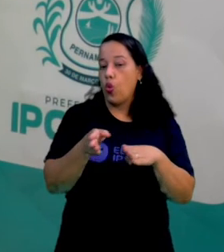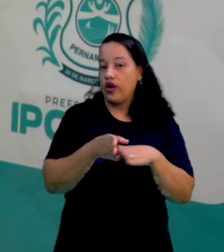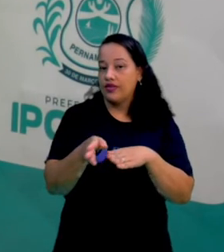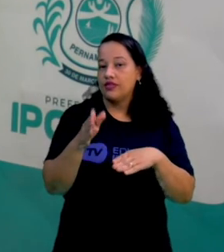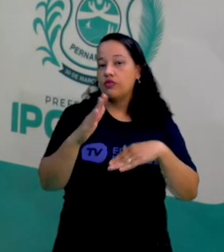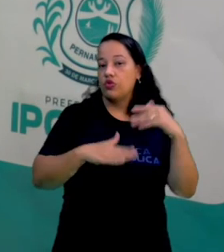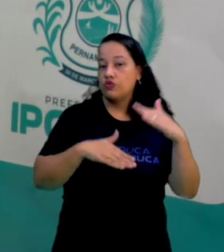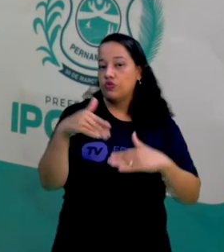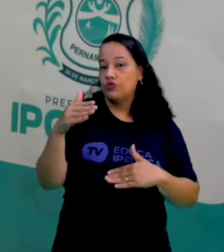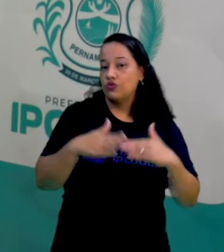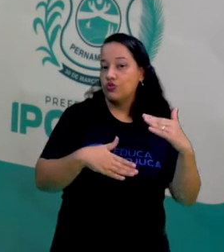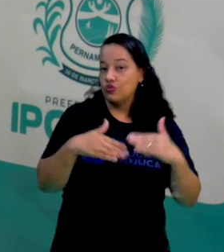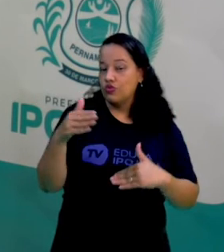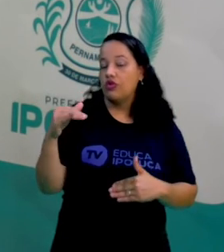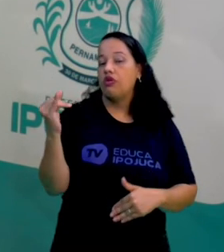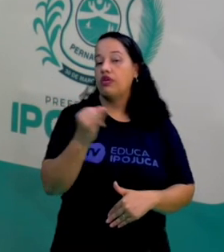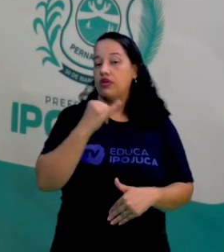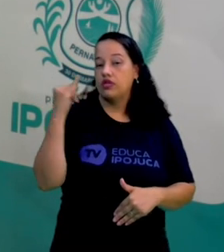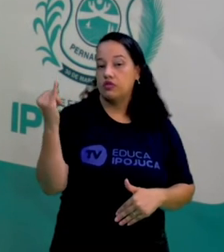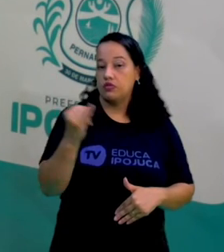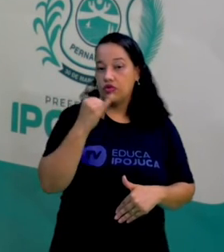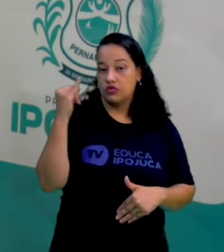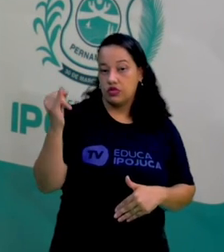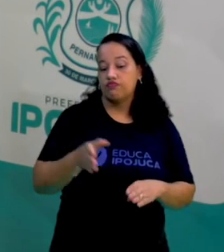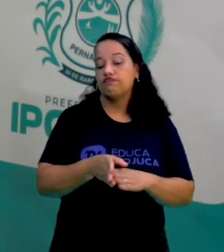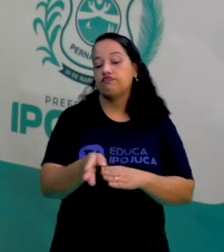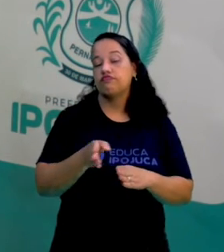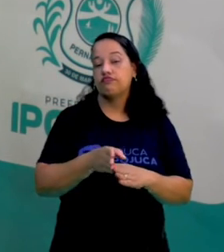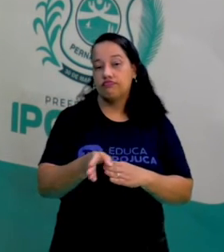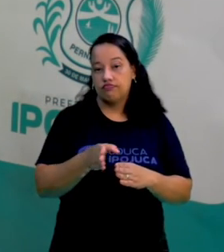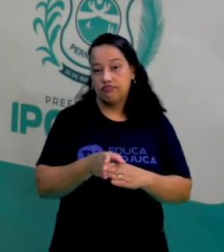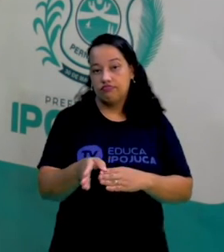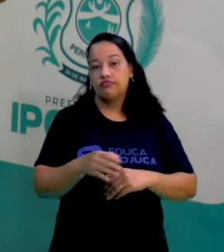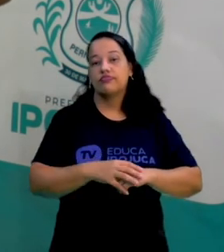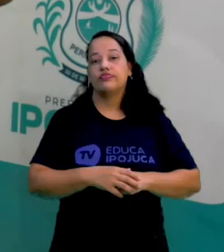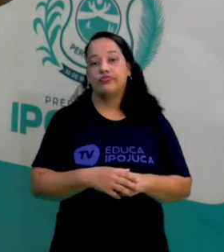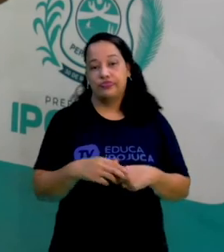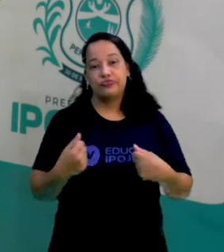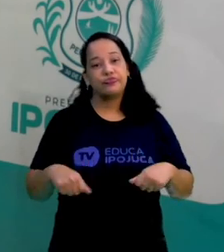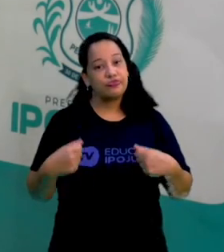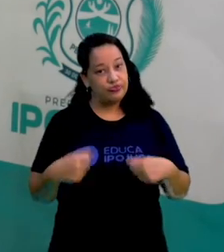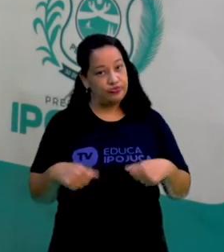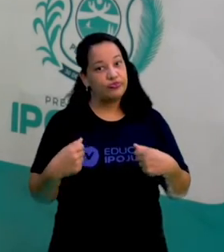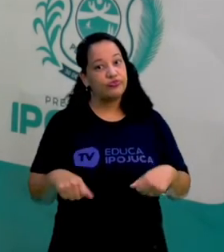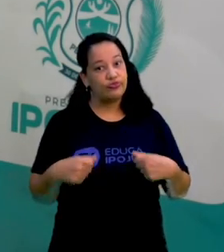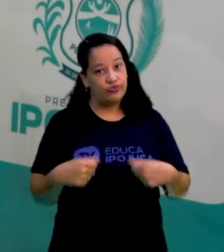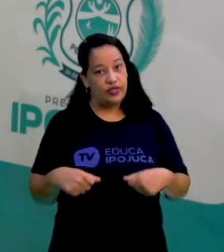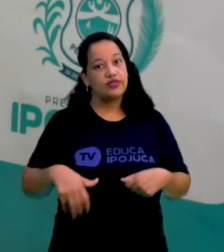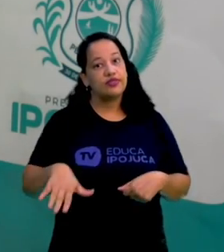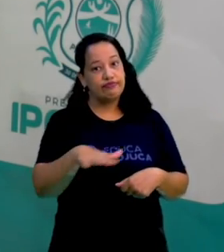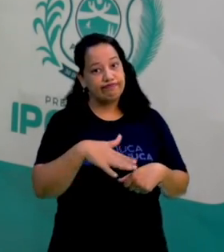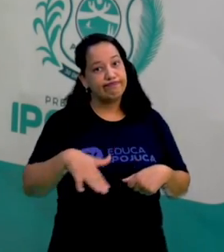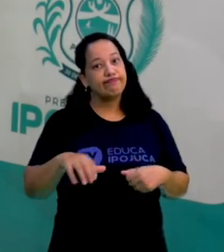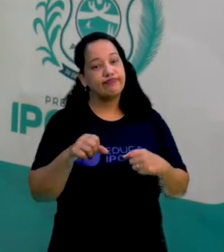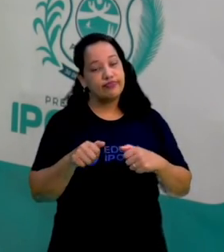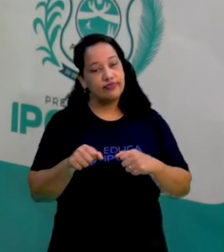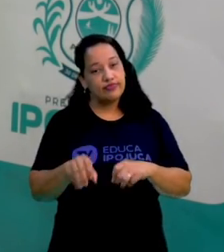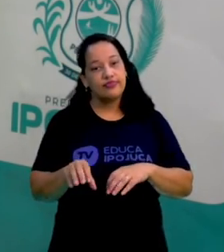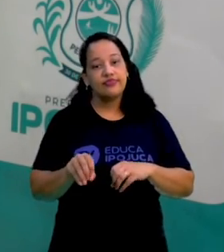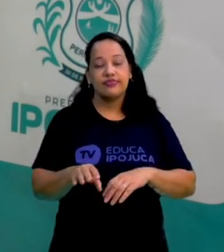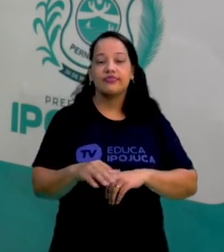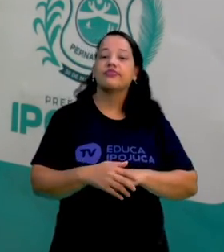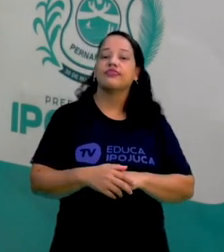físicos. Não me esqueçam que é importante a orientação de um profissional dentro desse contexto. Bom,